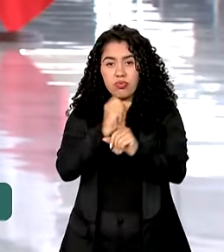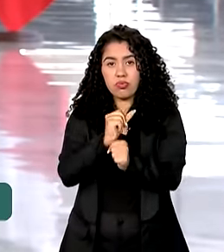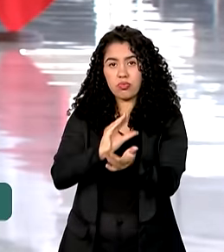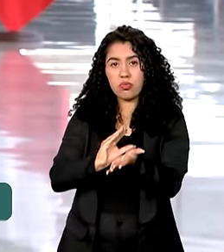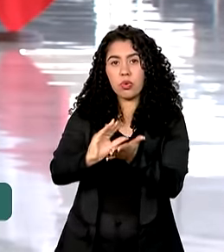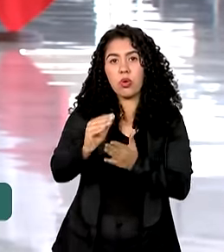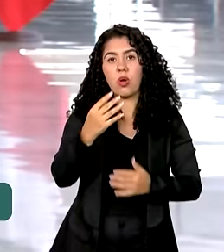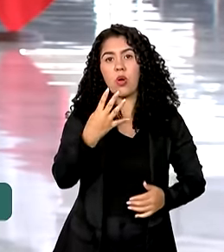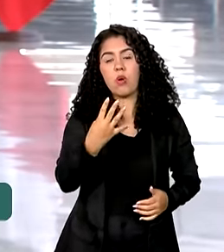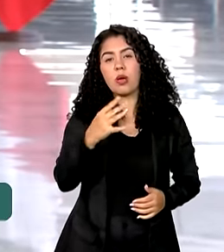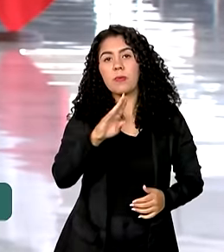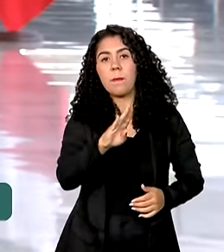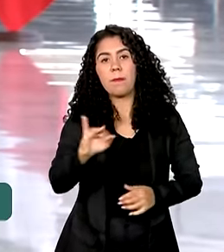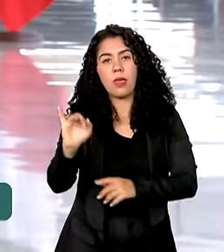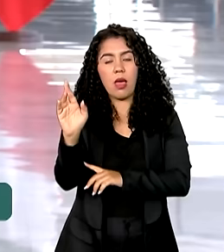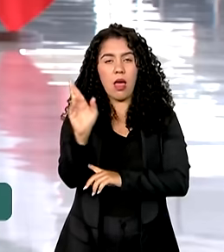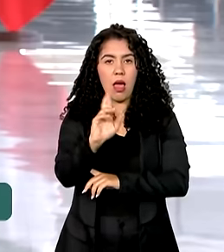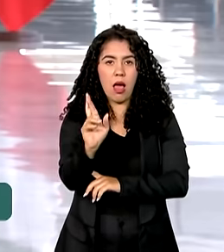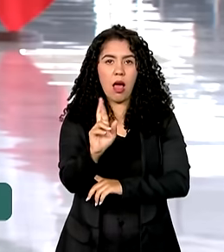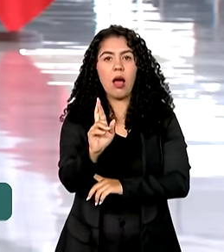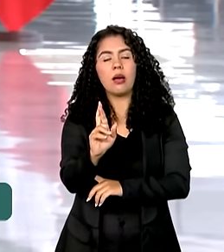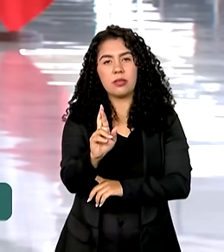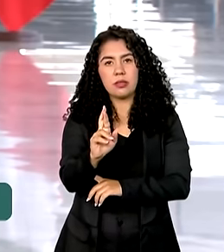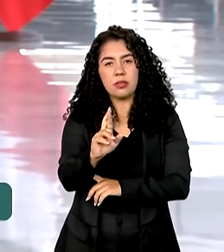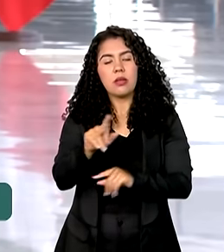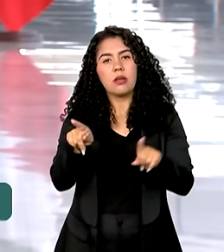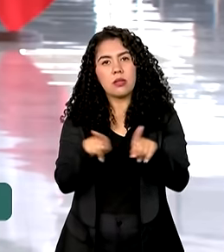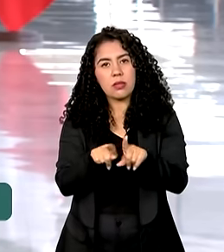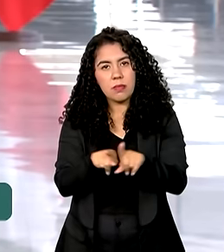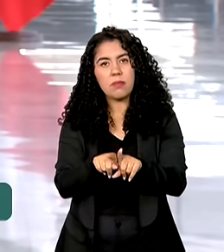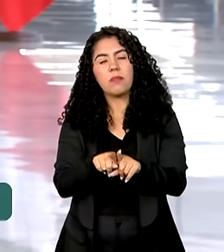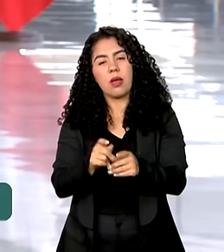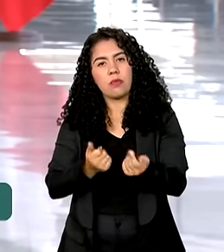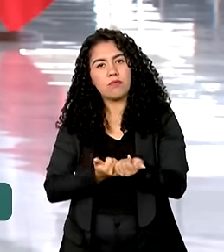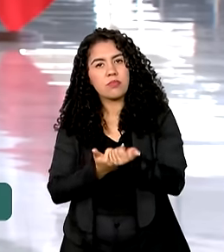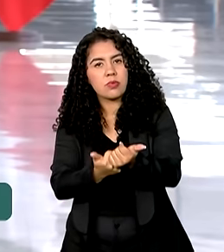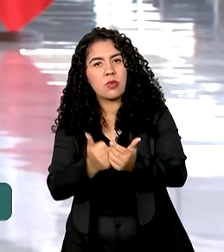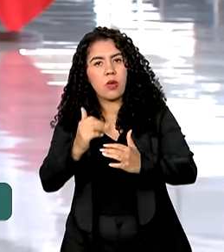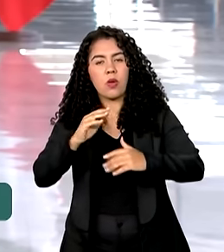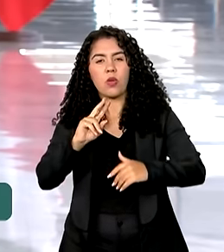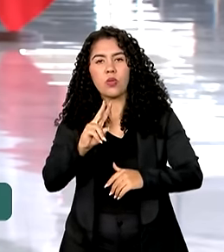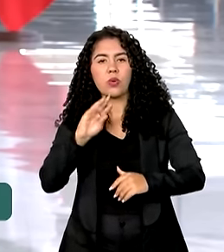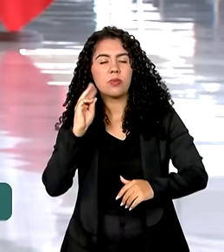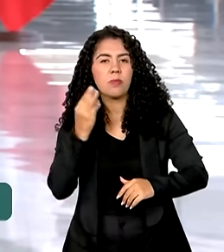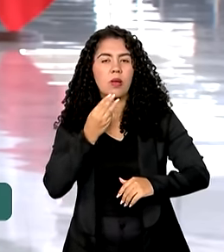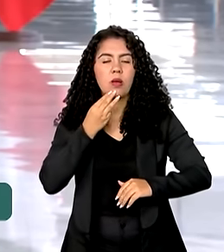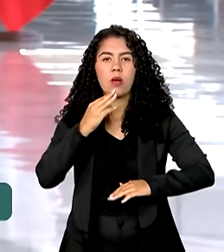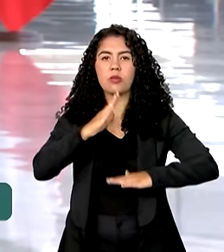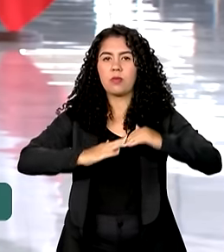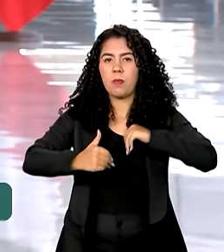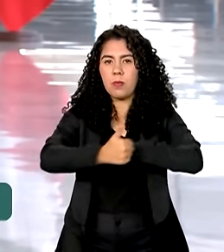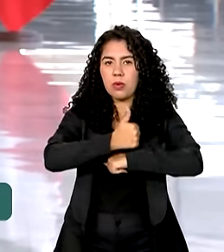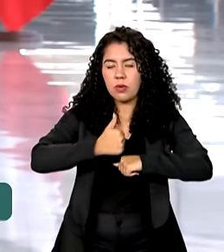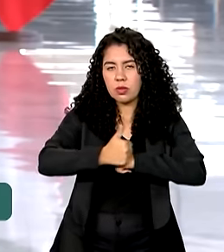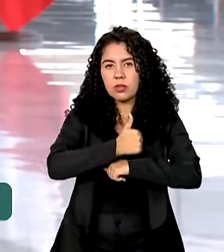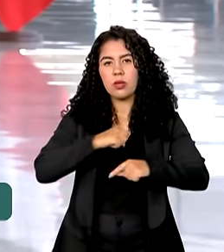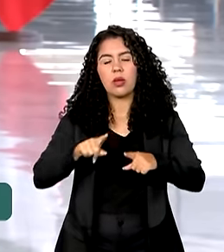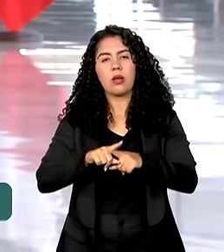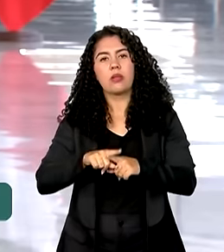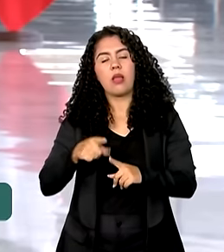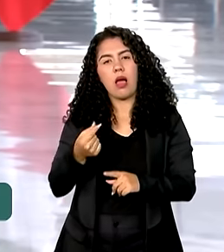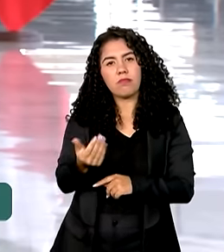para o Estado, alcançando cerca de 2 milhões de trabalhadores com ações como o saque calamidade, seguro